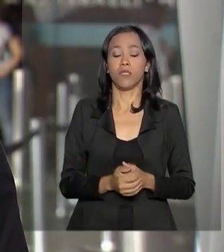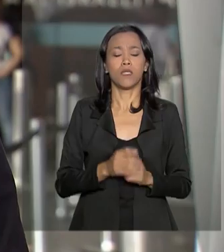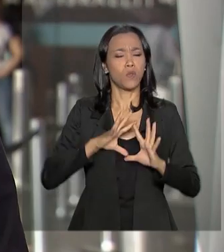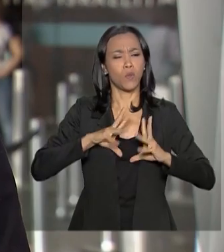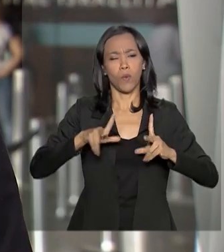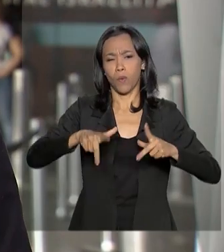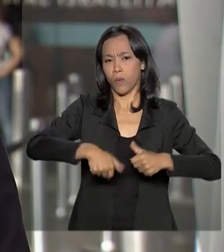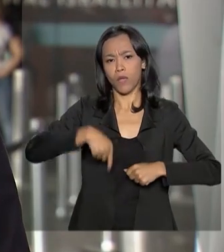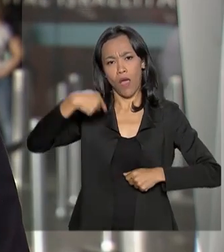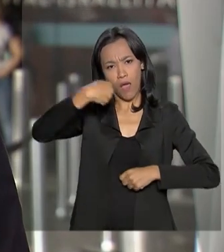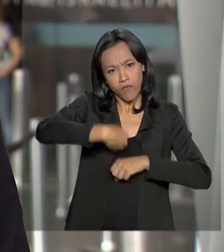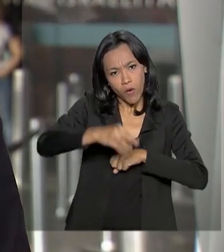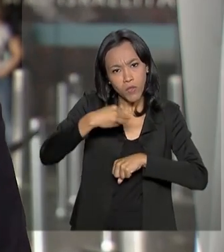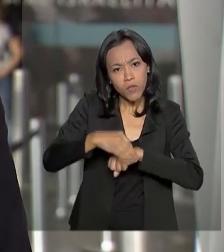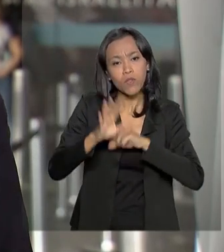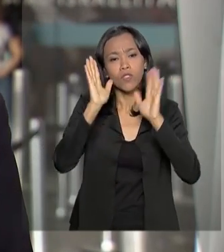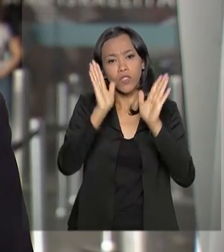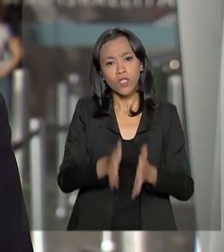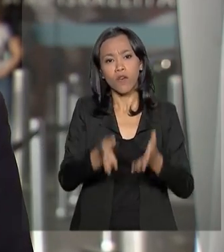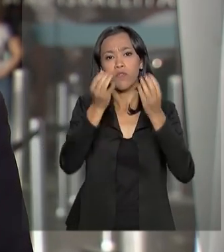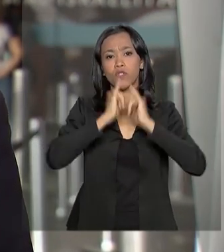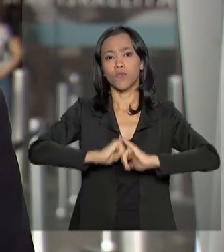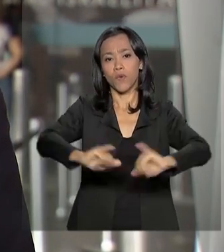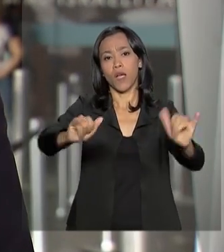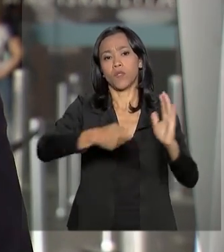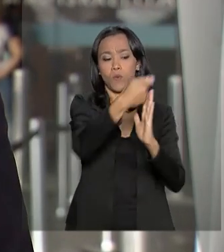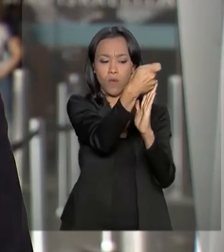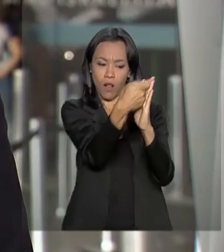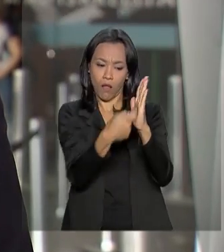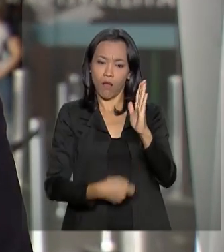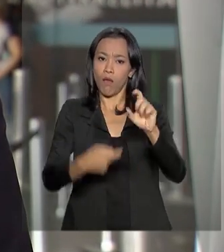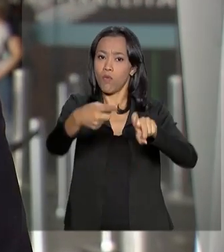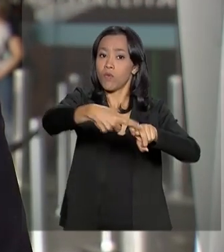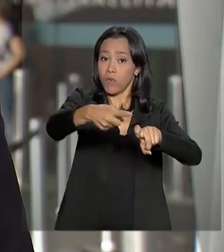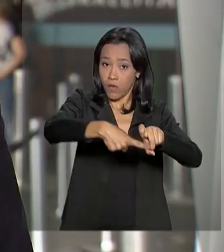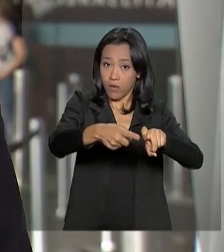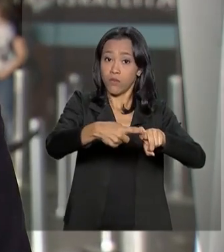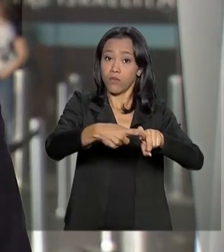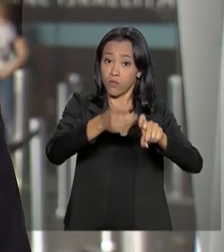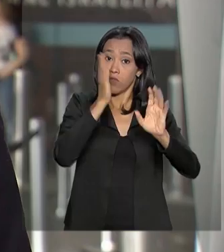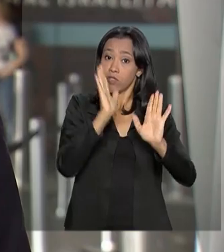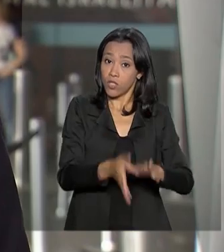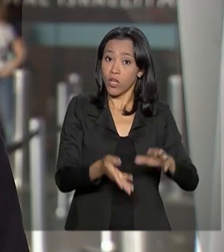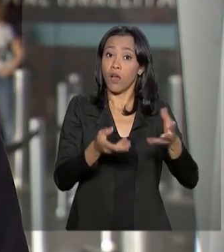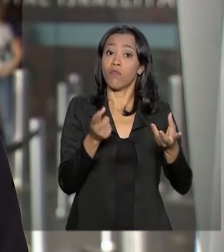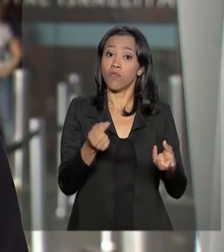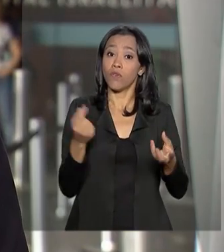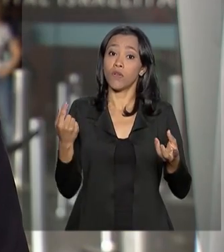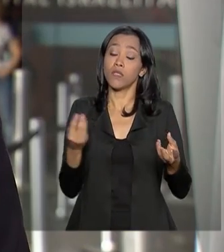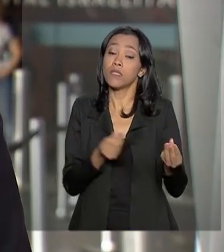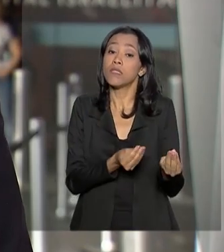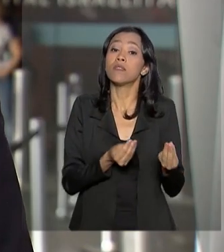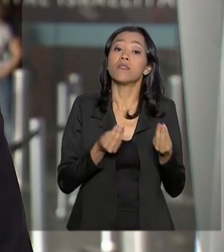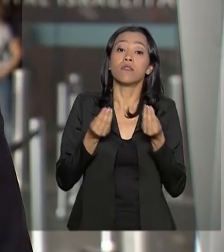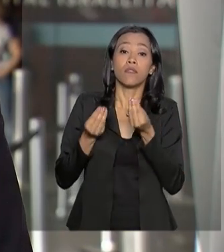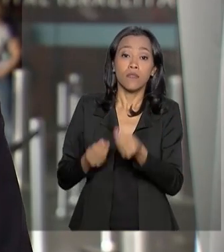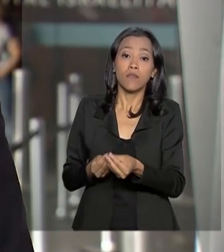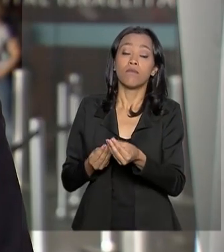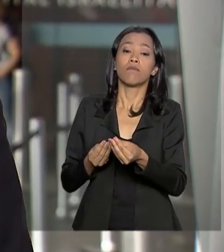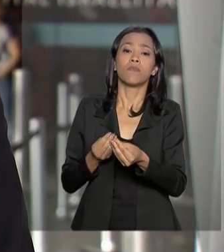informações foram divulgadas no boletim médico, que foi inclusive repassado pelo presidente da República